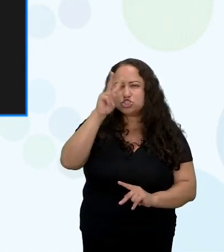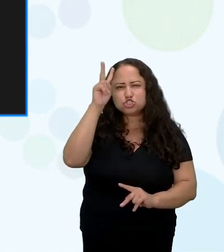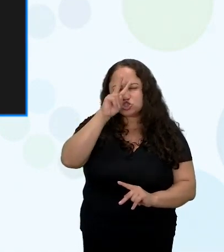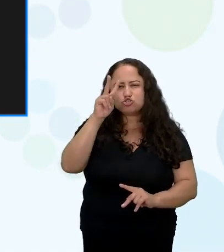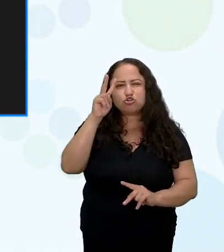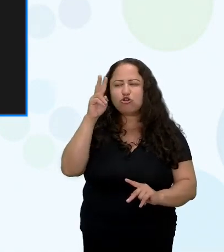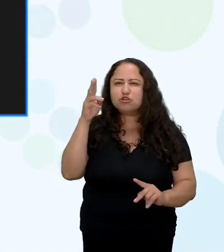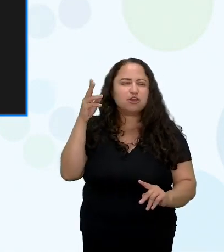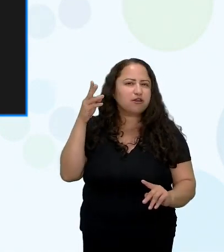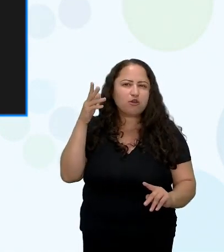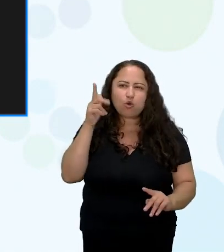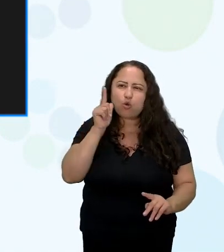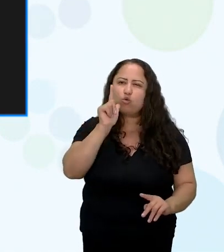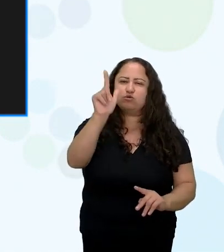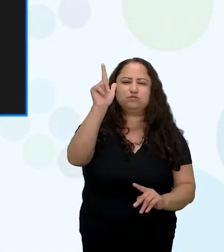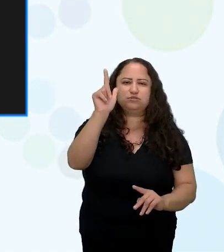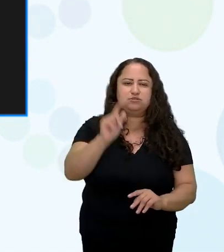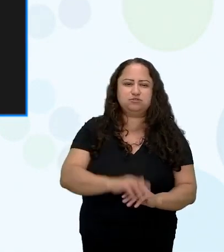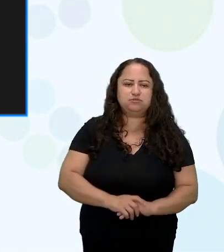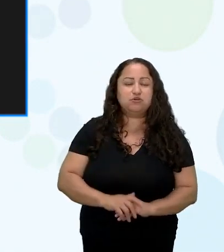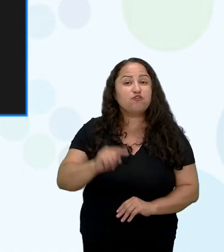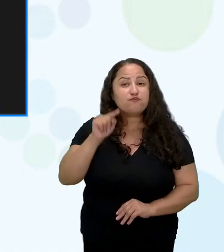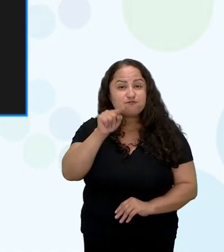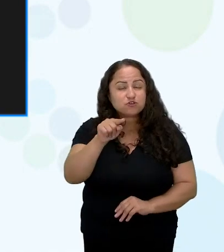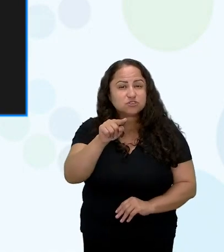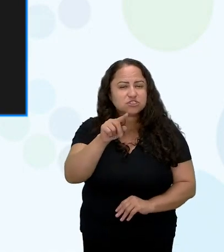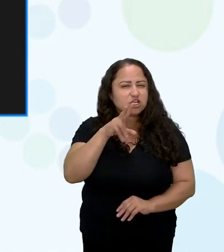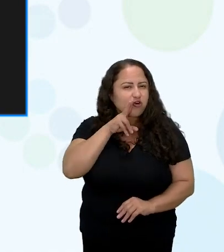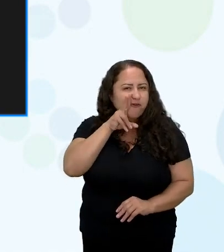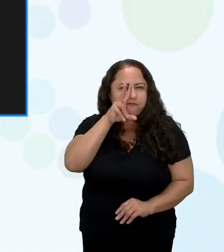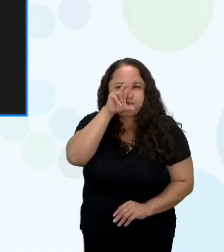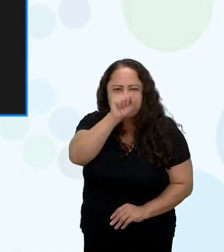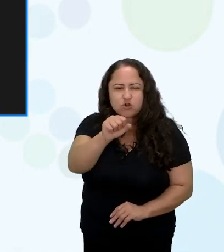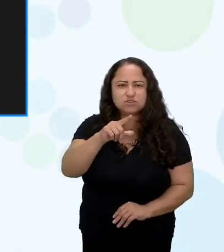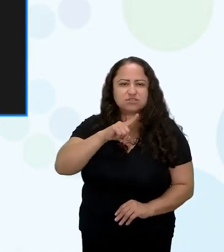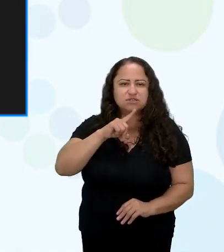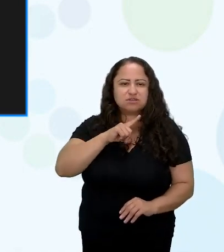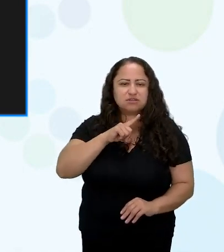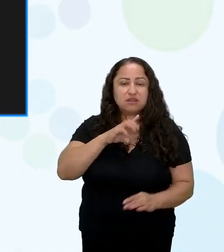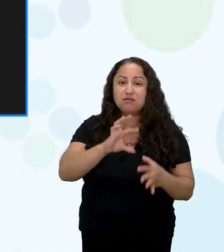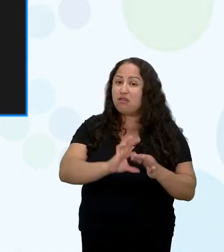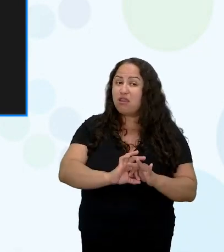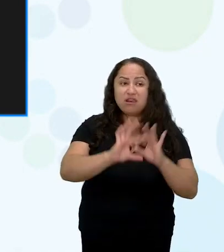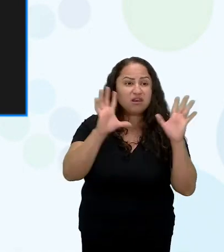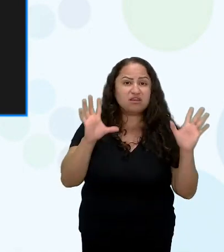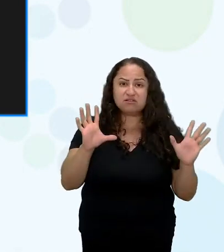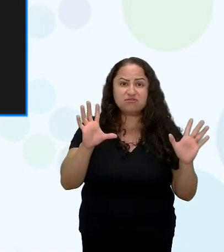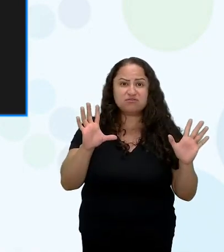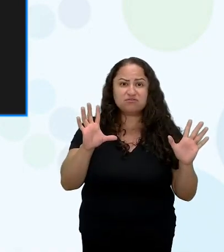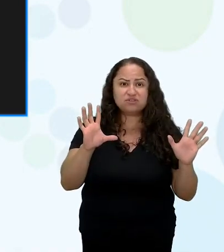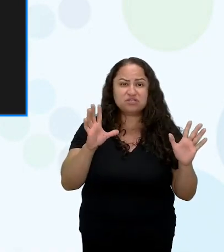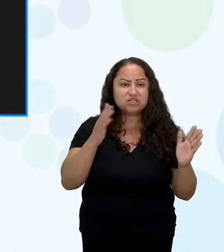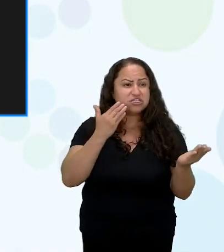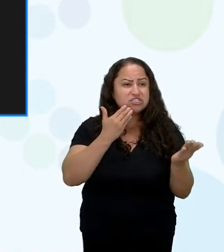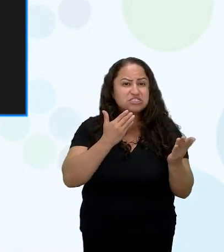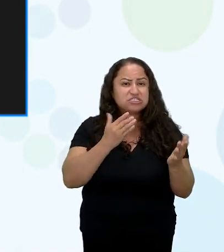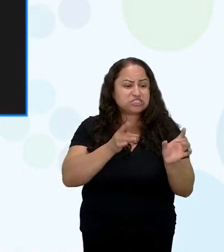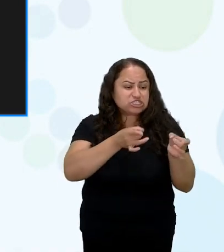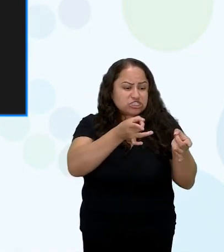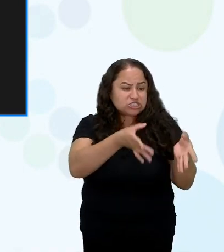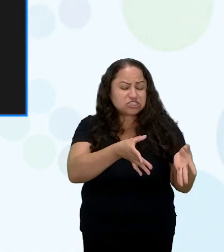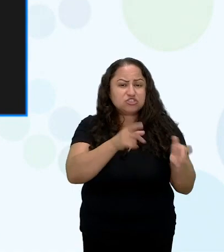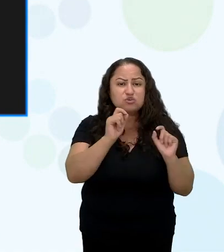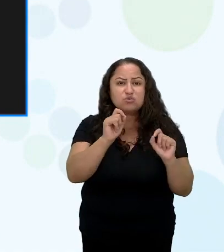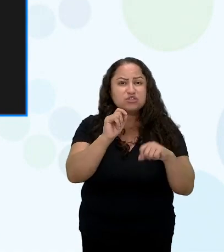você com tanto poder abriu mão abriu mão de fazer tudo aquilo que eles disseram que você